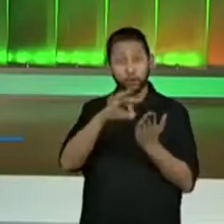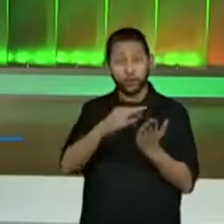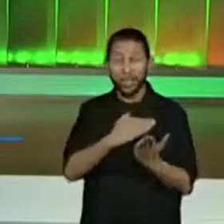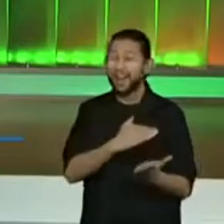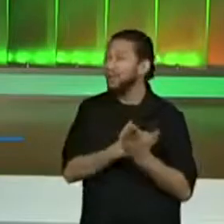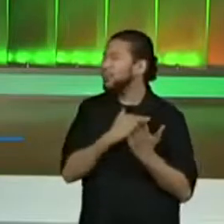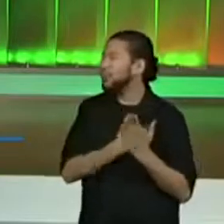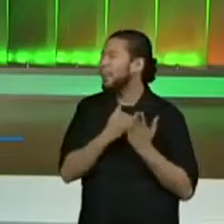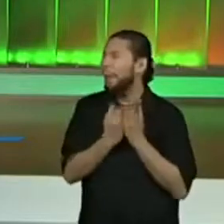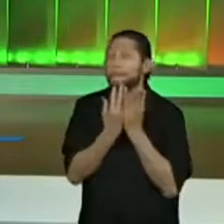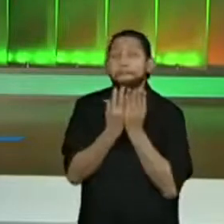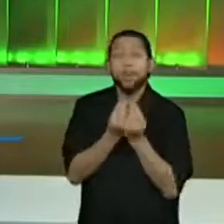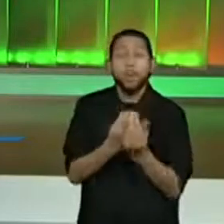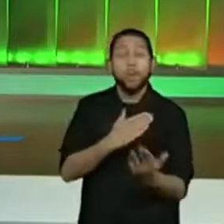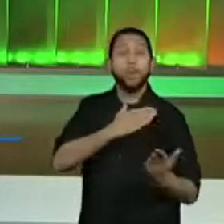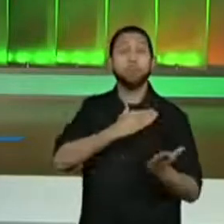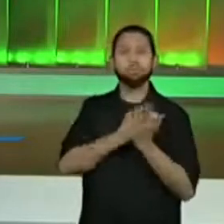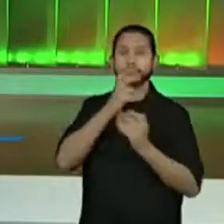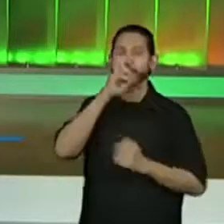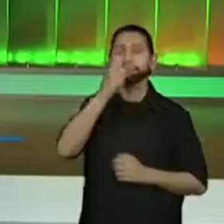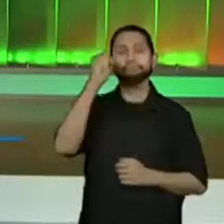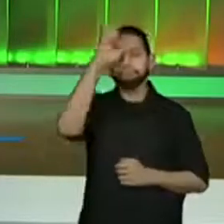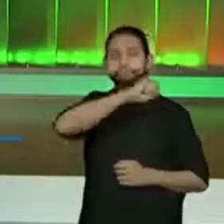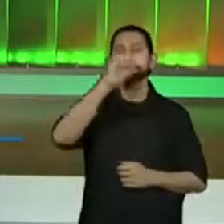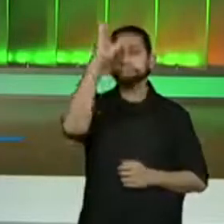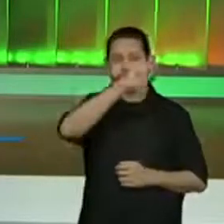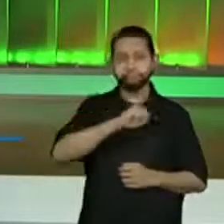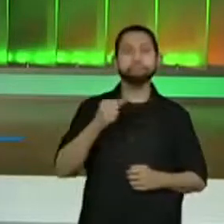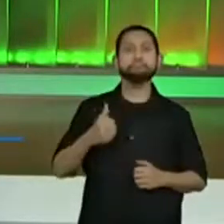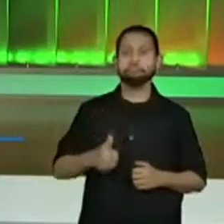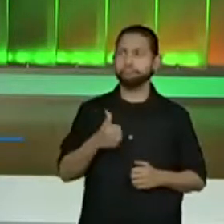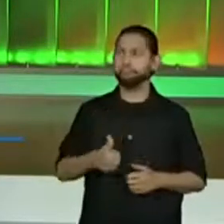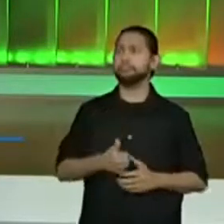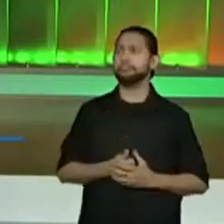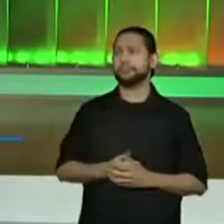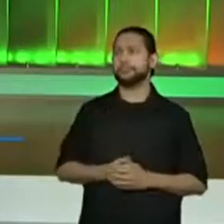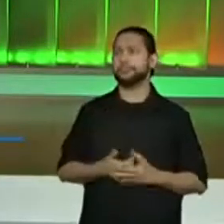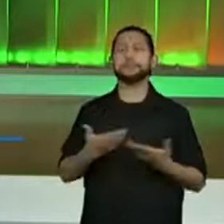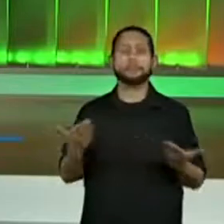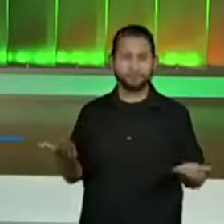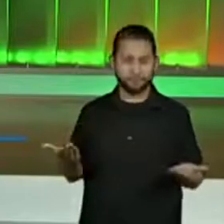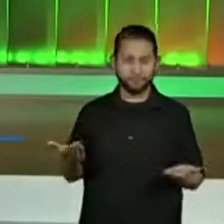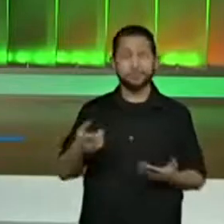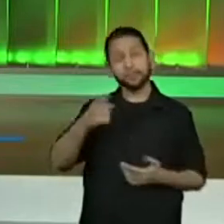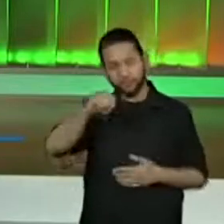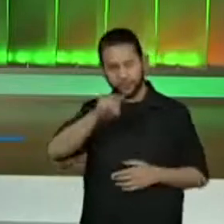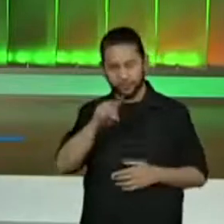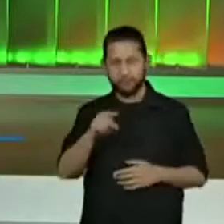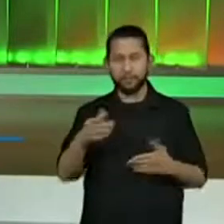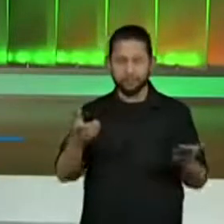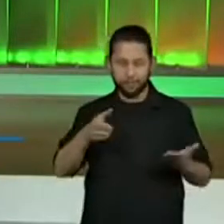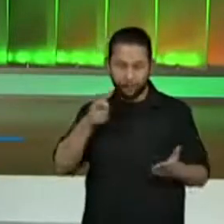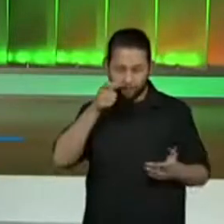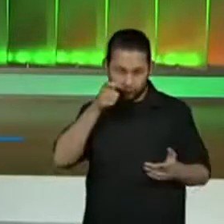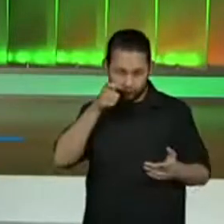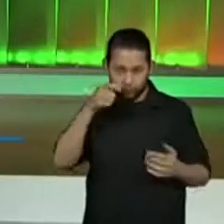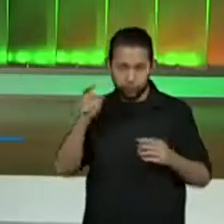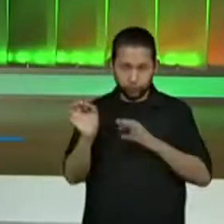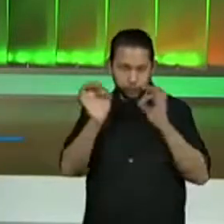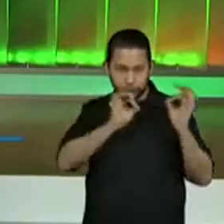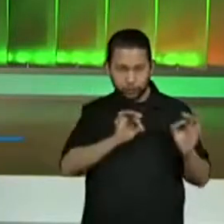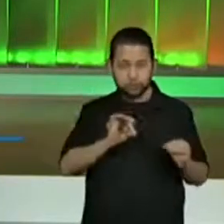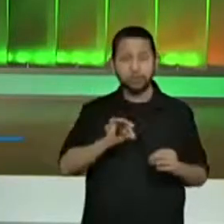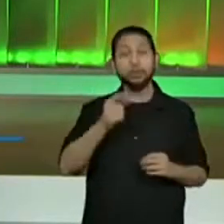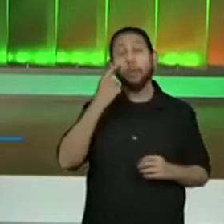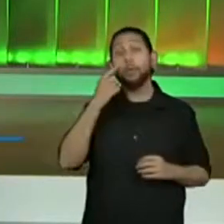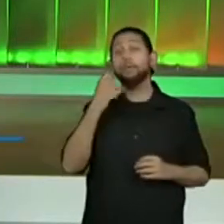Com certeza, professora Fátima, legal. Olha só, para a galerinha que está aí em casa, quero ver vocês